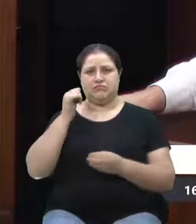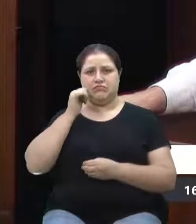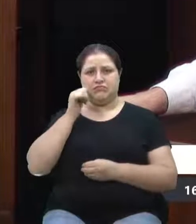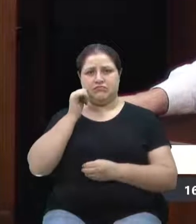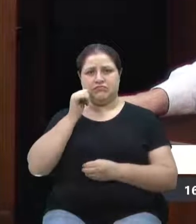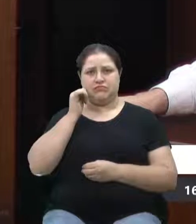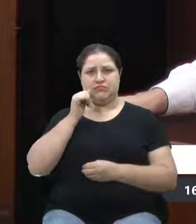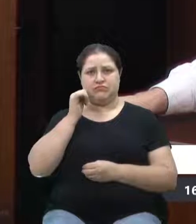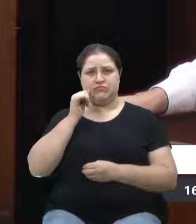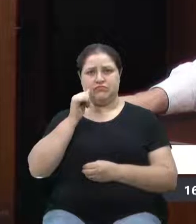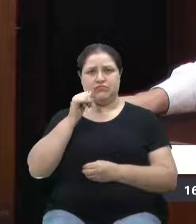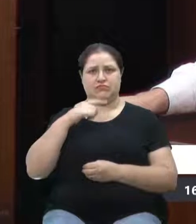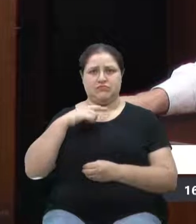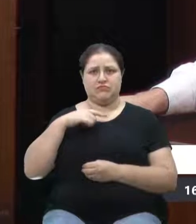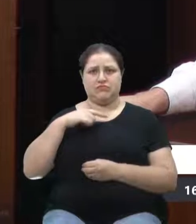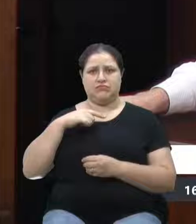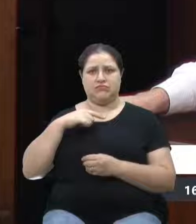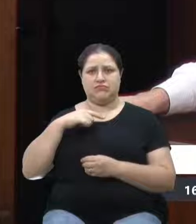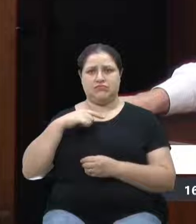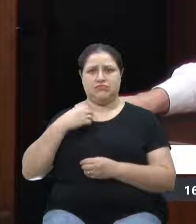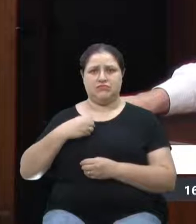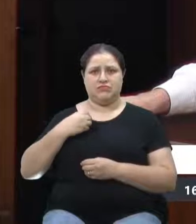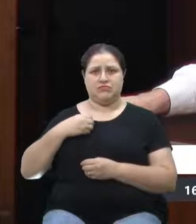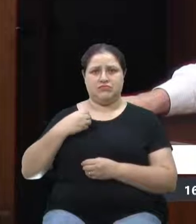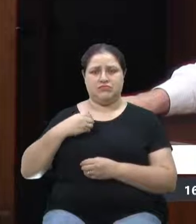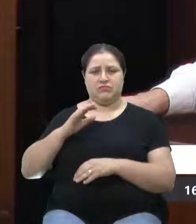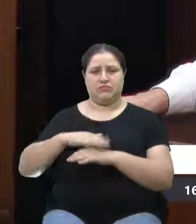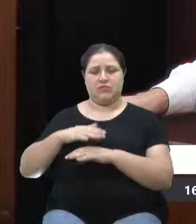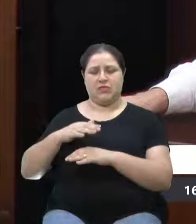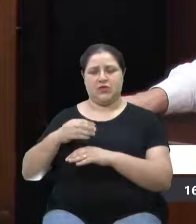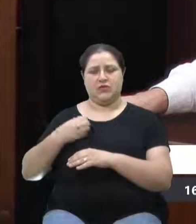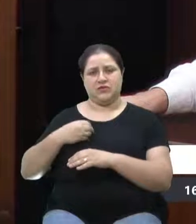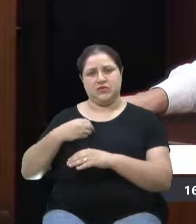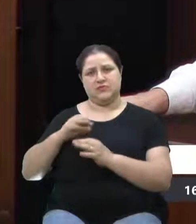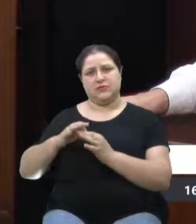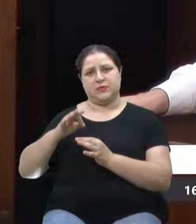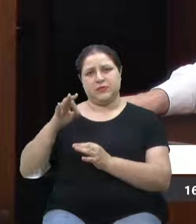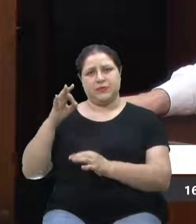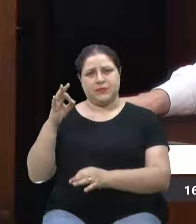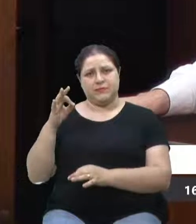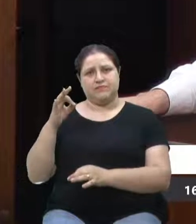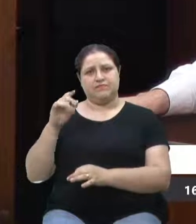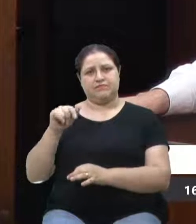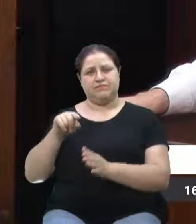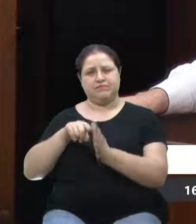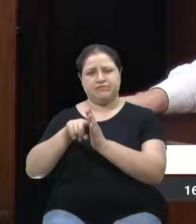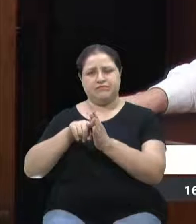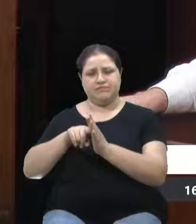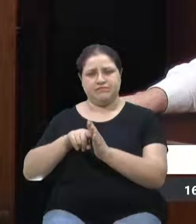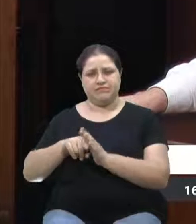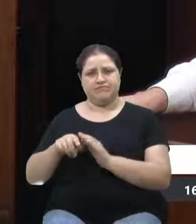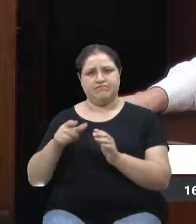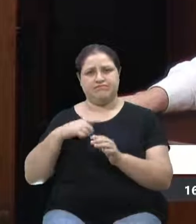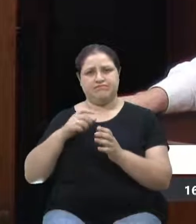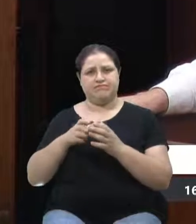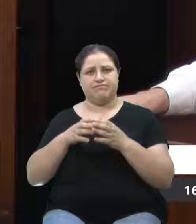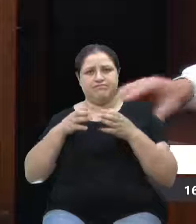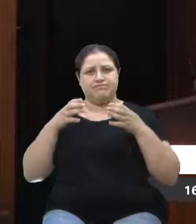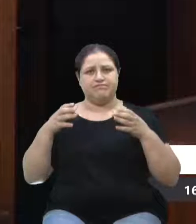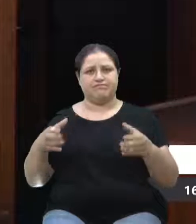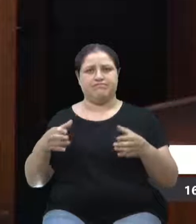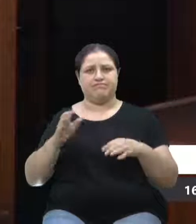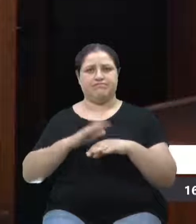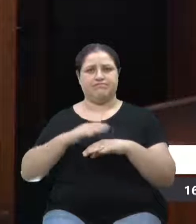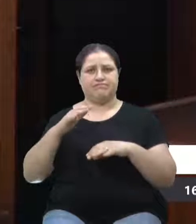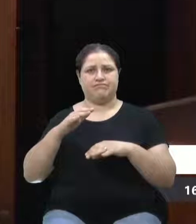prolongam a vinda de seus filhos e acabam, tem esse estudo, que acaba aumentando o autismo.